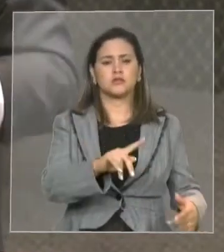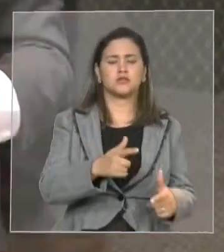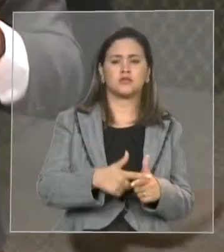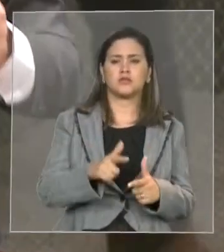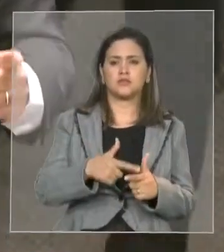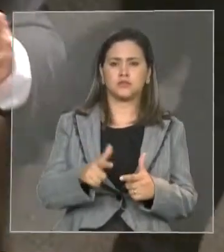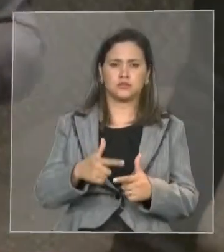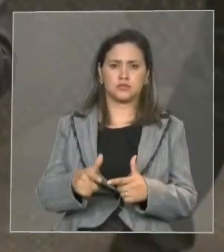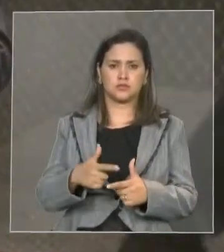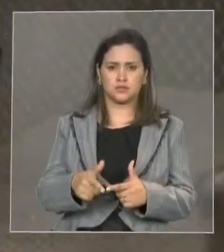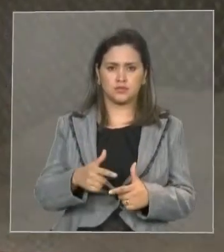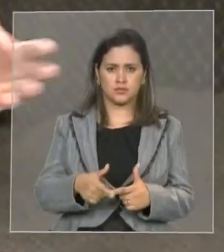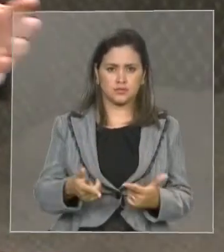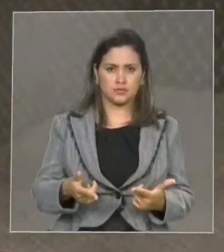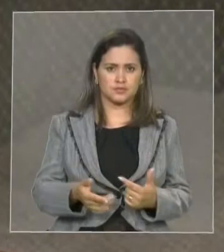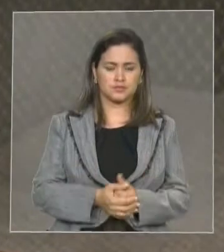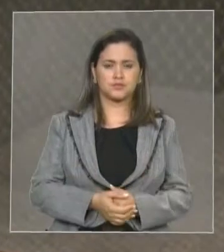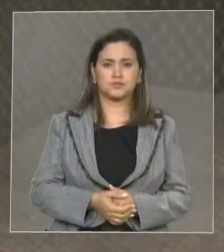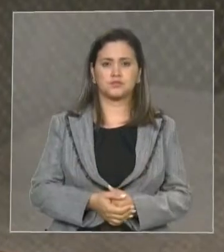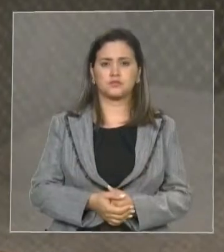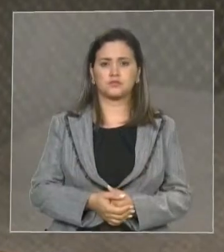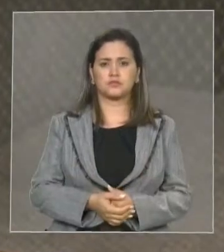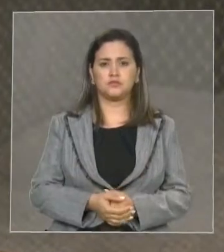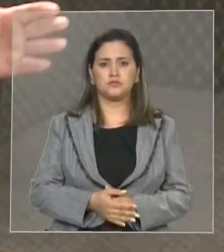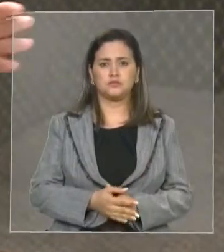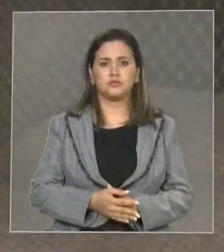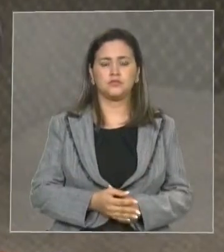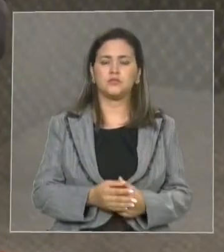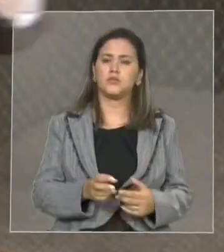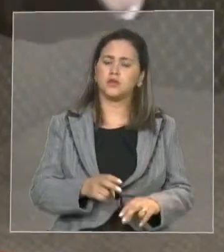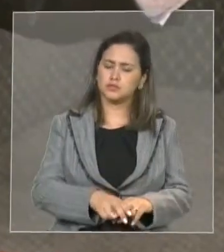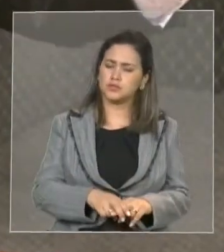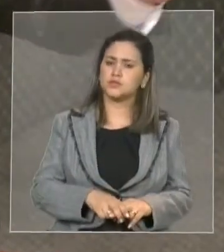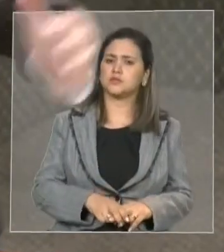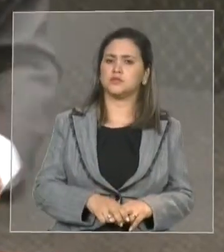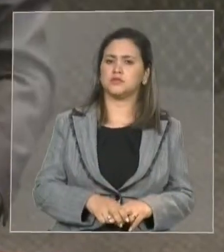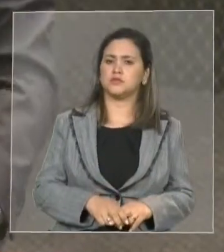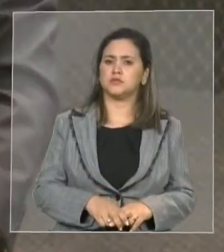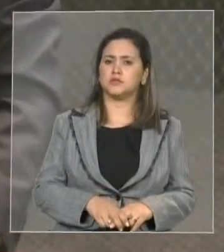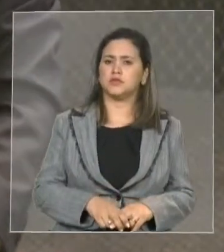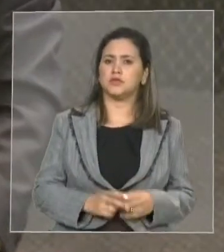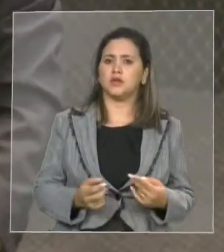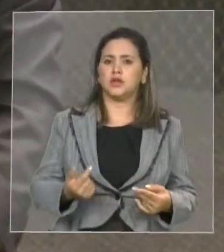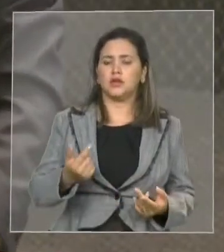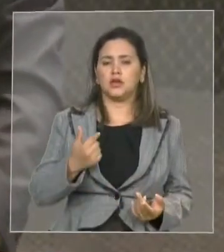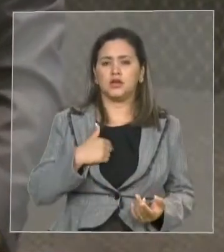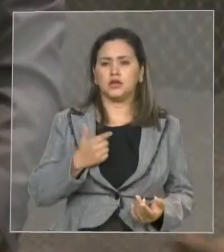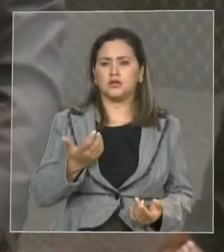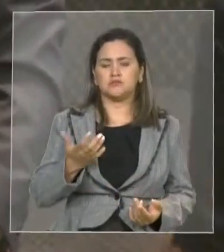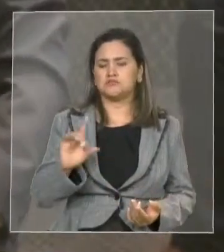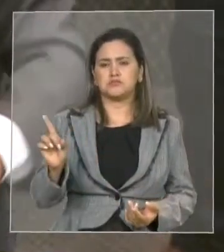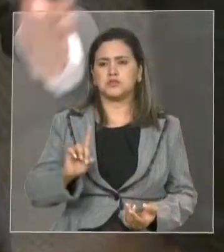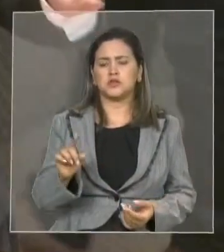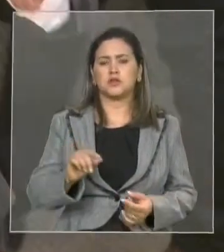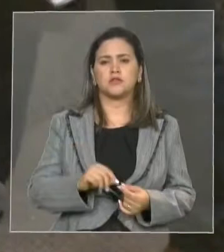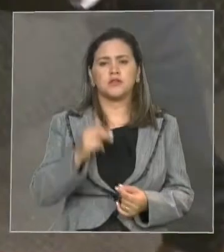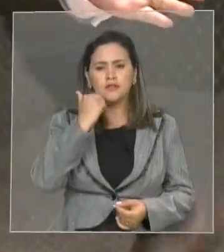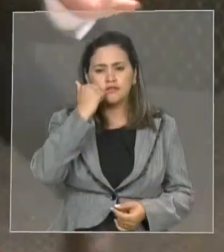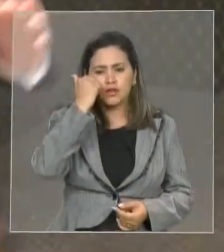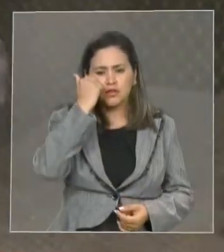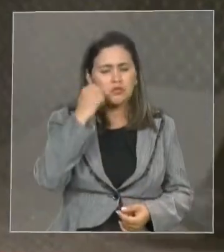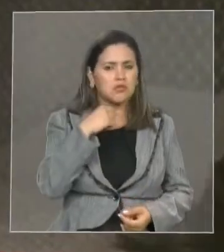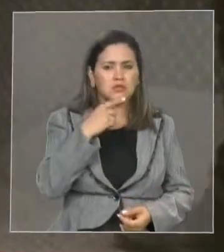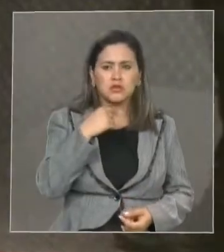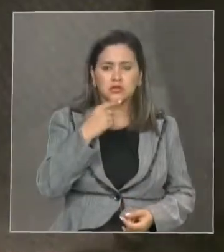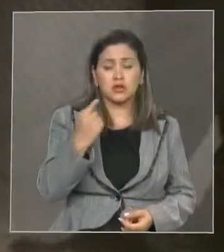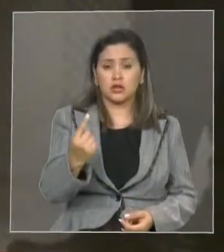Então, é esse o apelo, meus colegas deputados. Eu não quero constranger nenhum companheiro. Eu sei que cada um tem